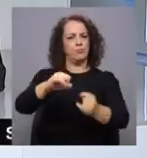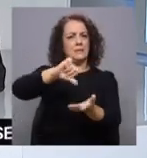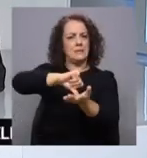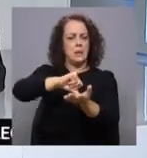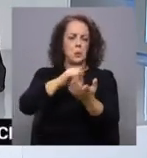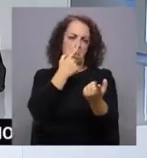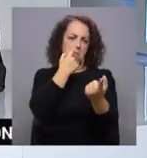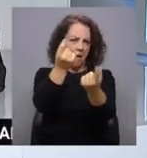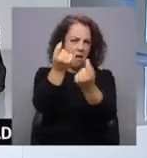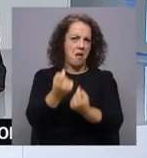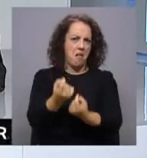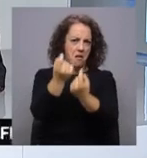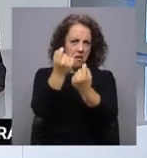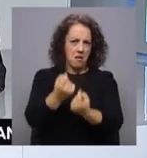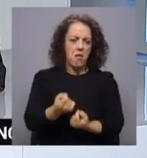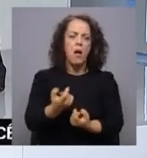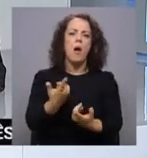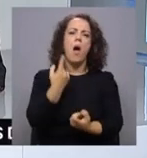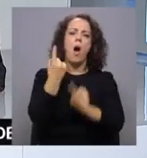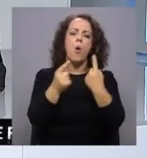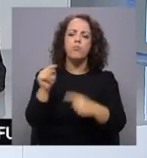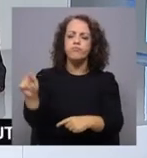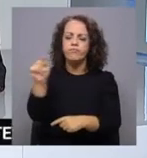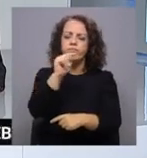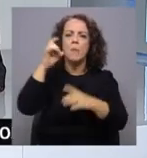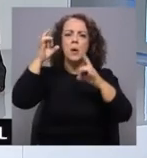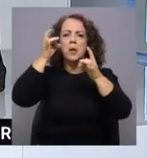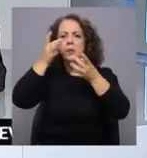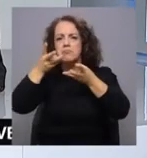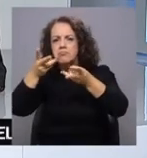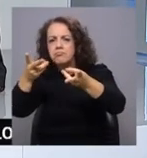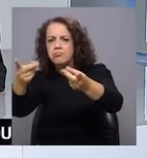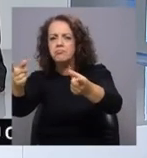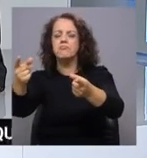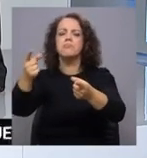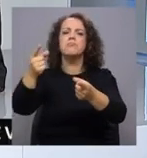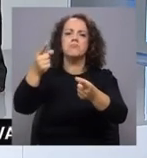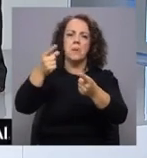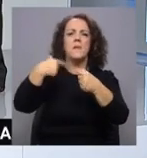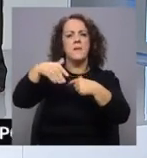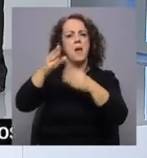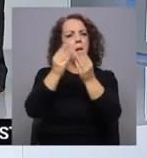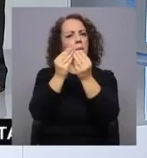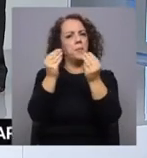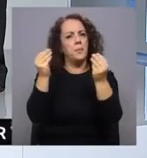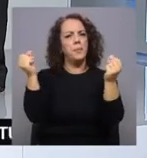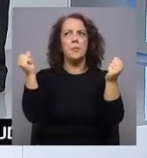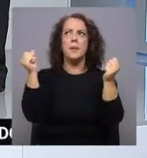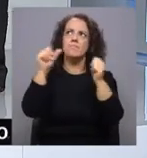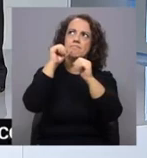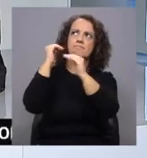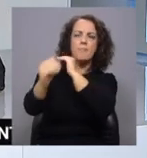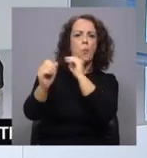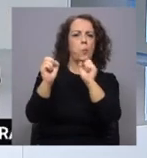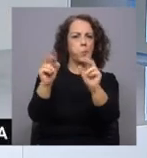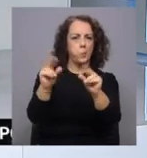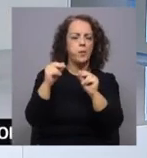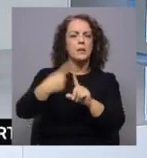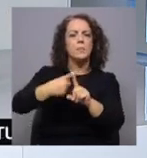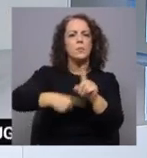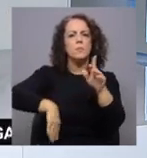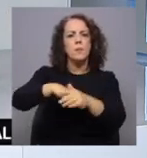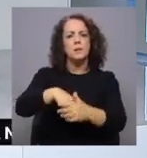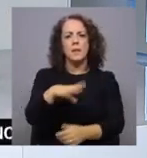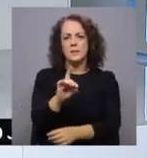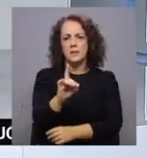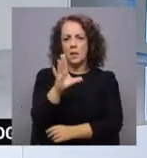semelhante, em alguns locais nobulinas ou nevoeiros que irão dissipar e vai predominar o céu pouco nublado ou limpo, temperatura máxima 16 graus em